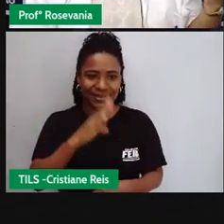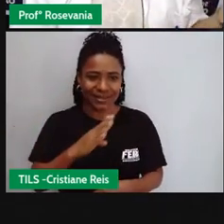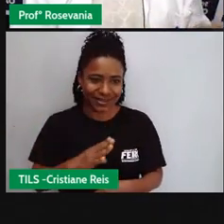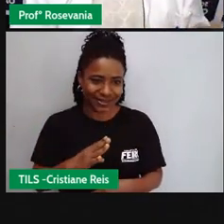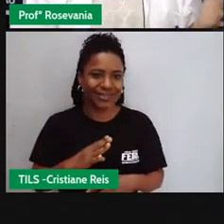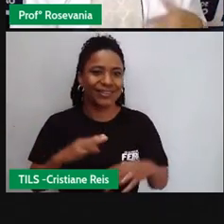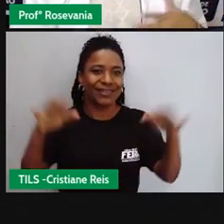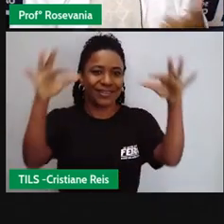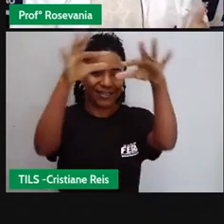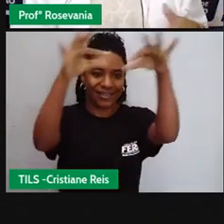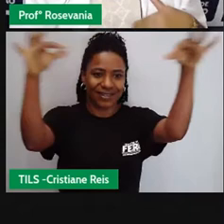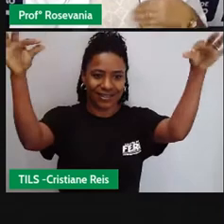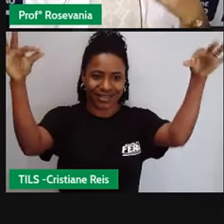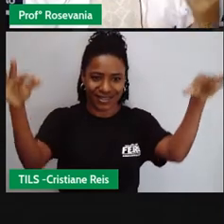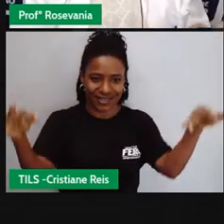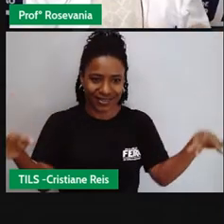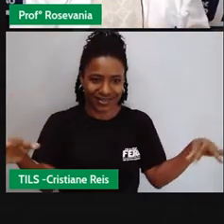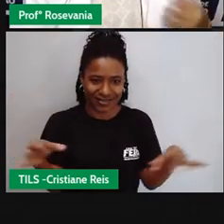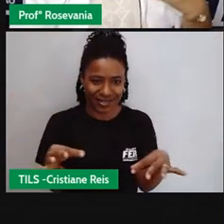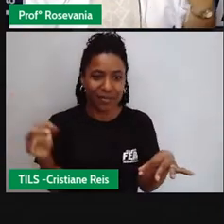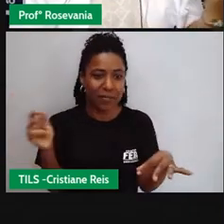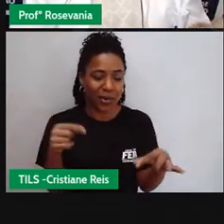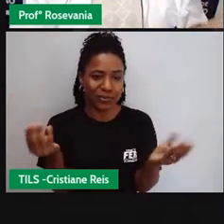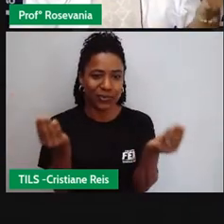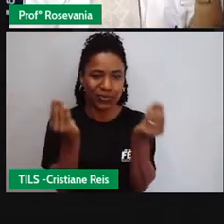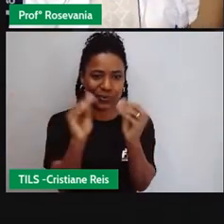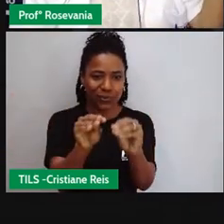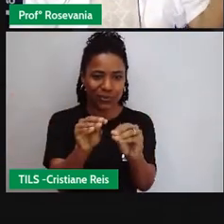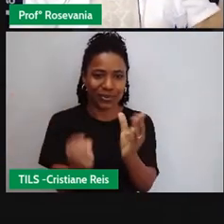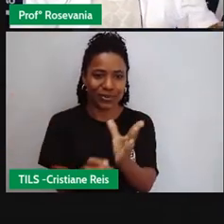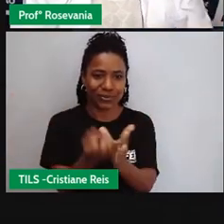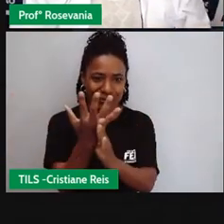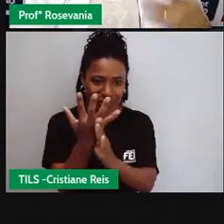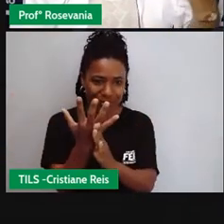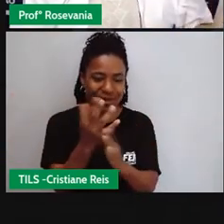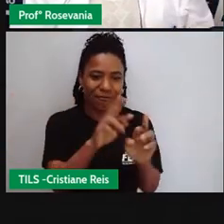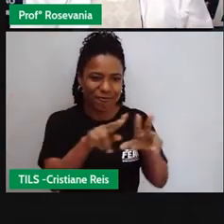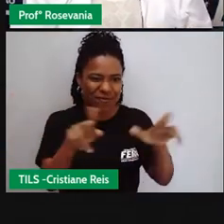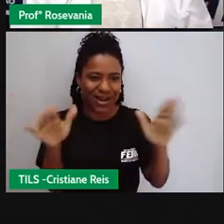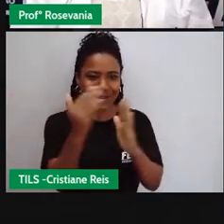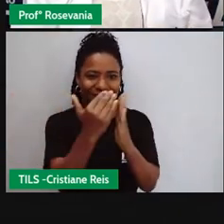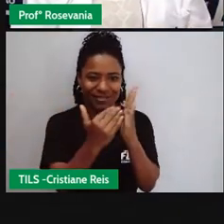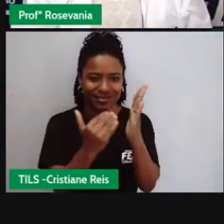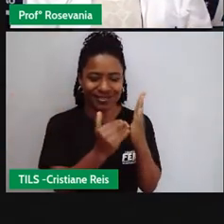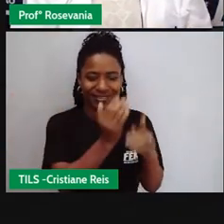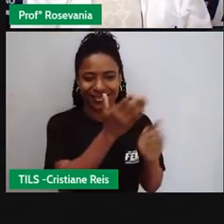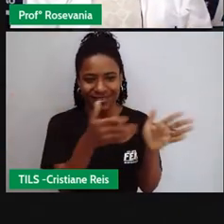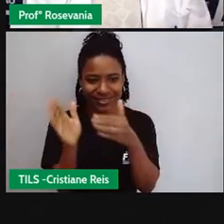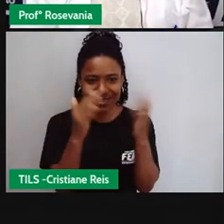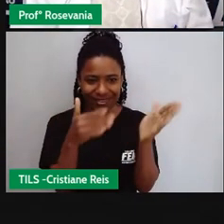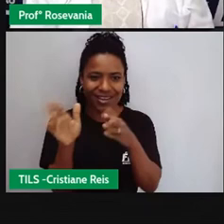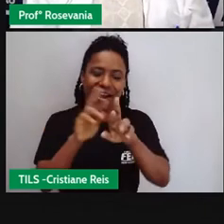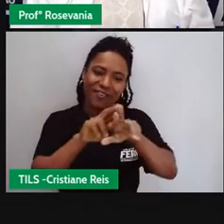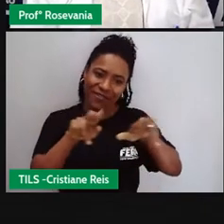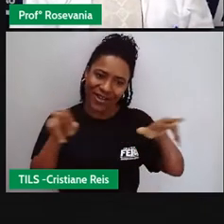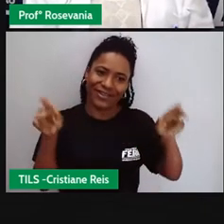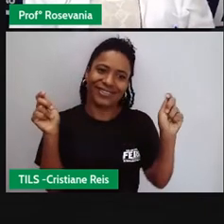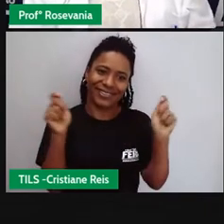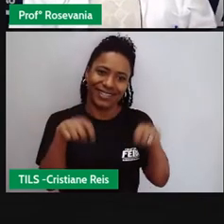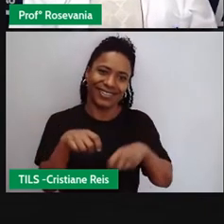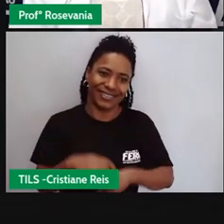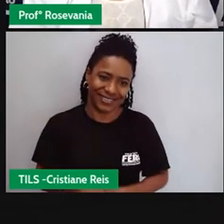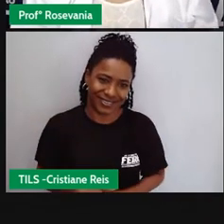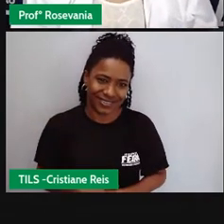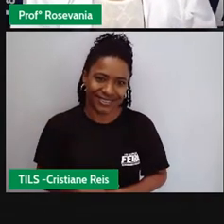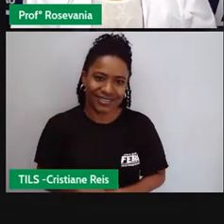TV e computador que armazena coisa cria coisas tem diversos programas uma série de coisas que a gente tem lá bom